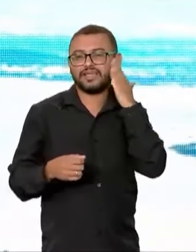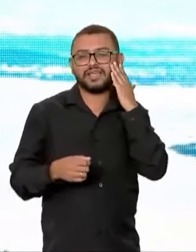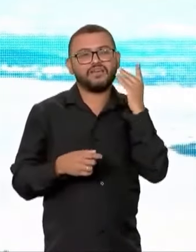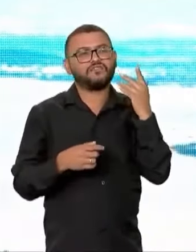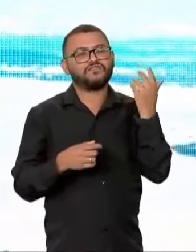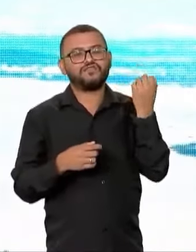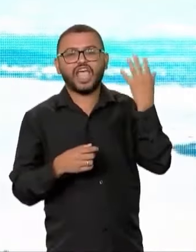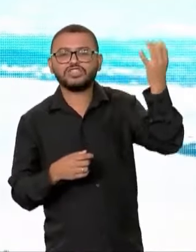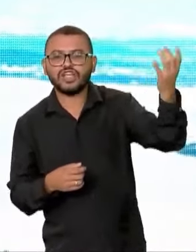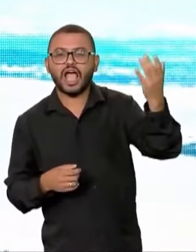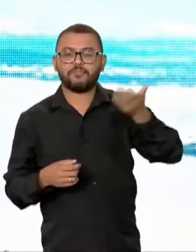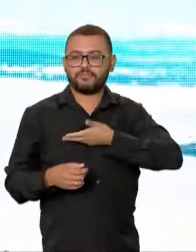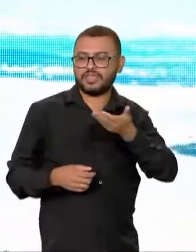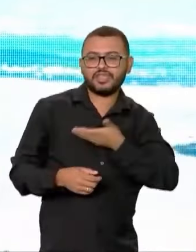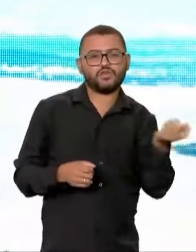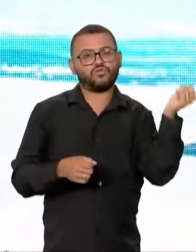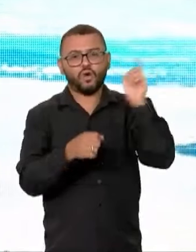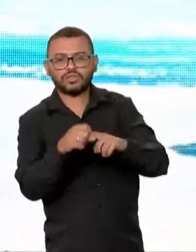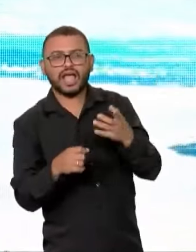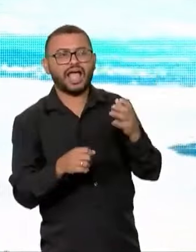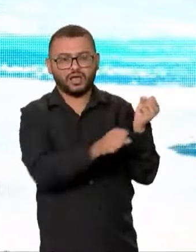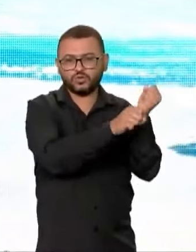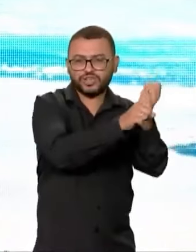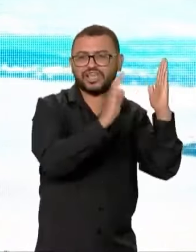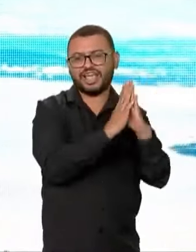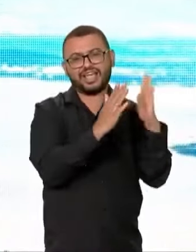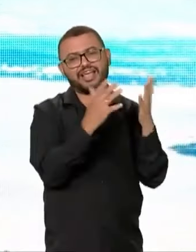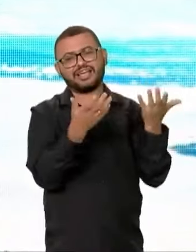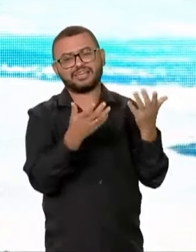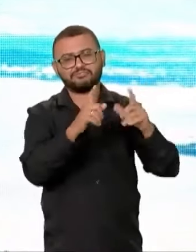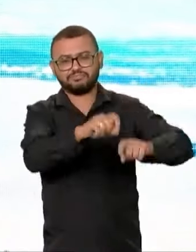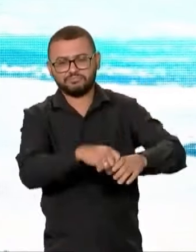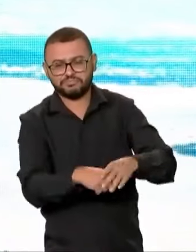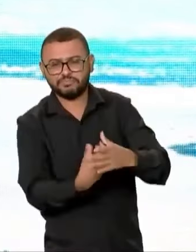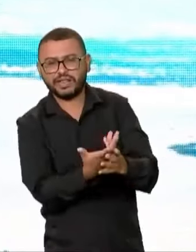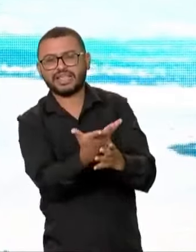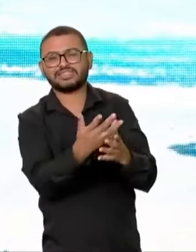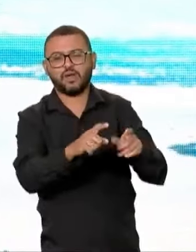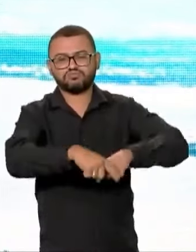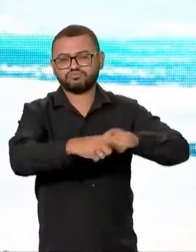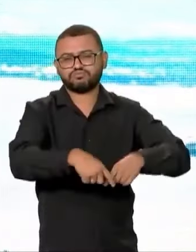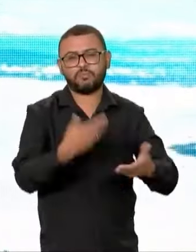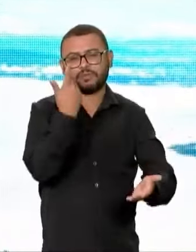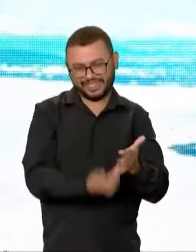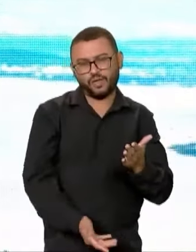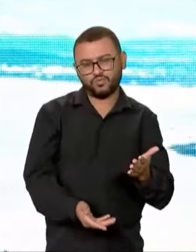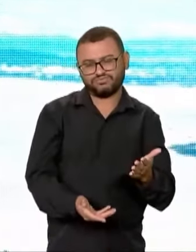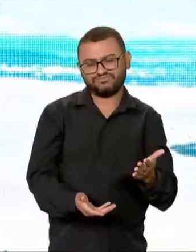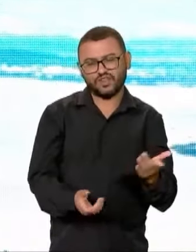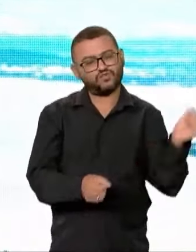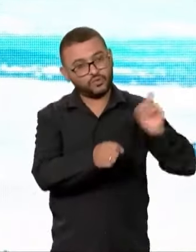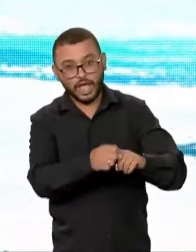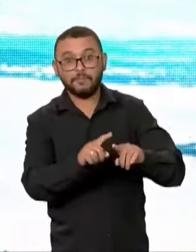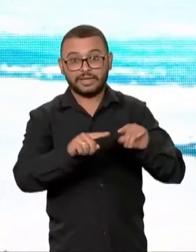cidade, de visitar um parente, de recompor a sua casa, recompor a sua plantação, recompor tudo aquilo que ele perdeu. Não é uma